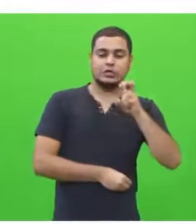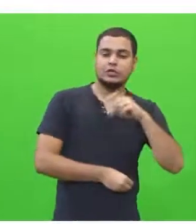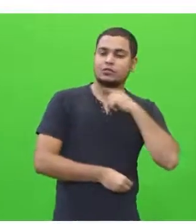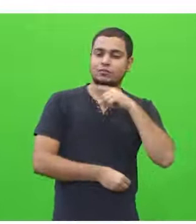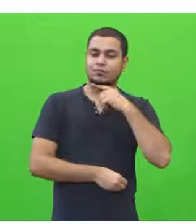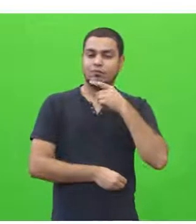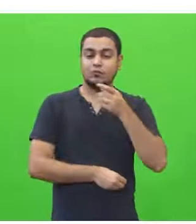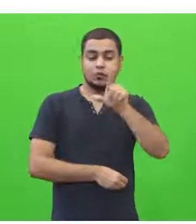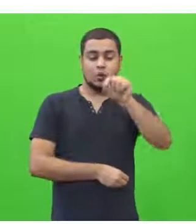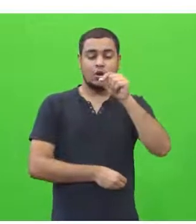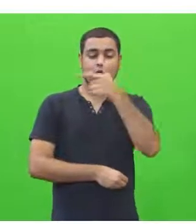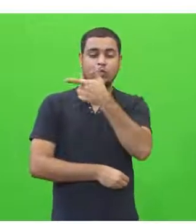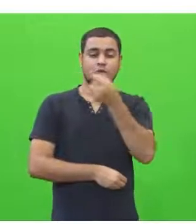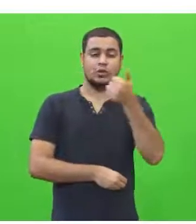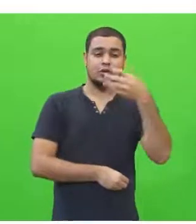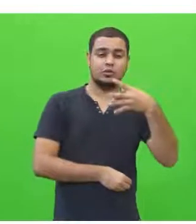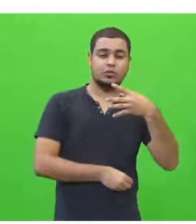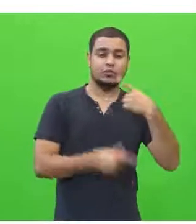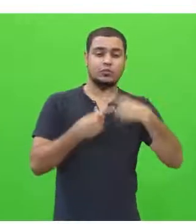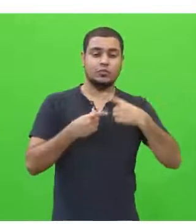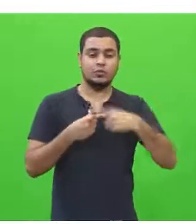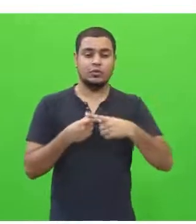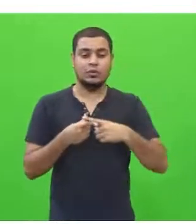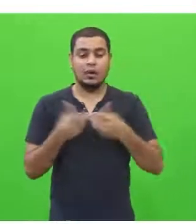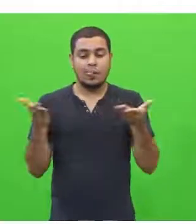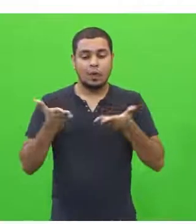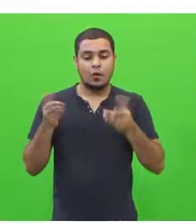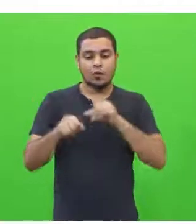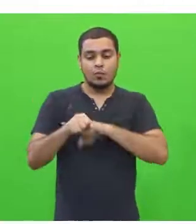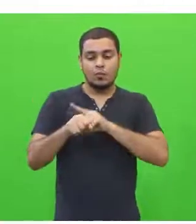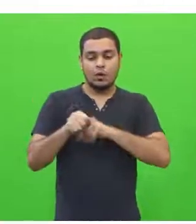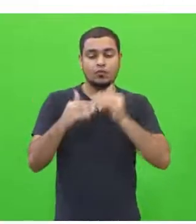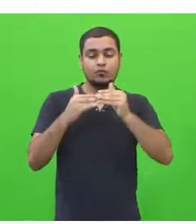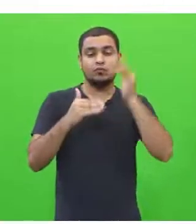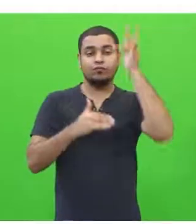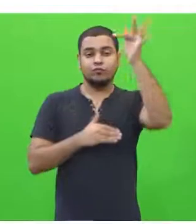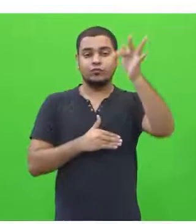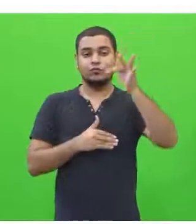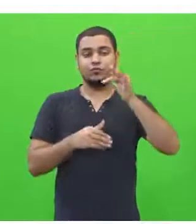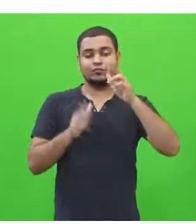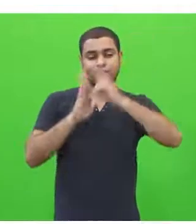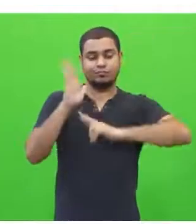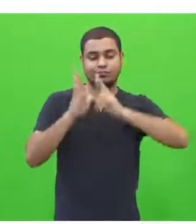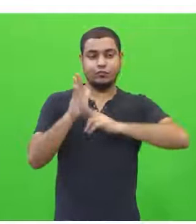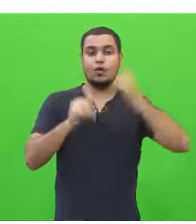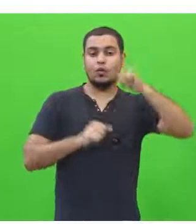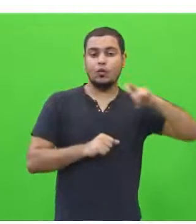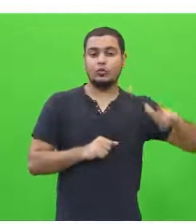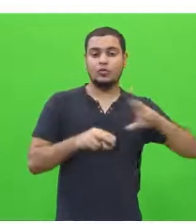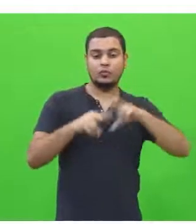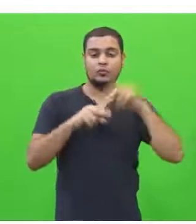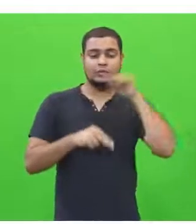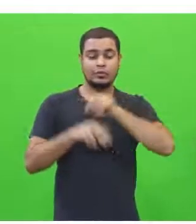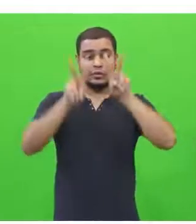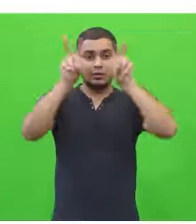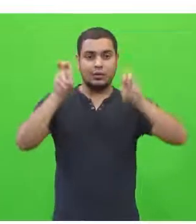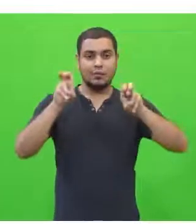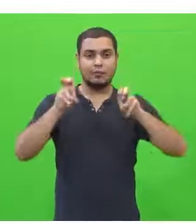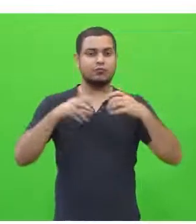porque nós queremos dedicar esses outros momentos para as próximas redações. Segundo, porque essa foi polêmica.